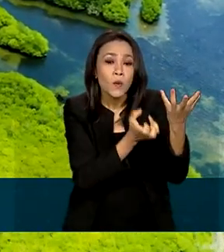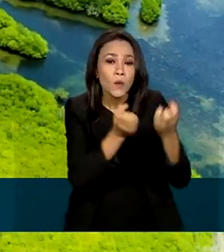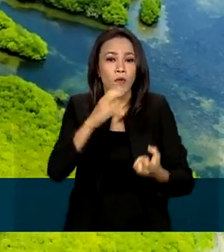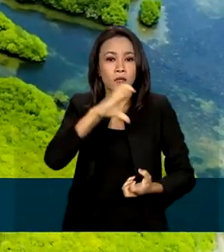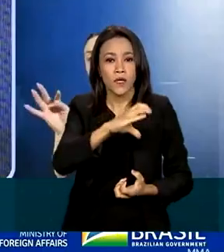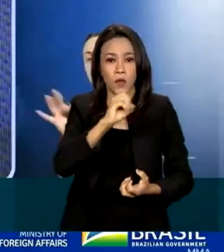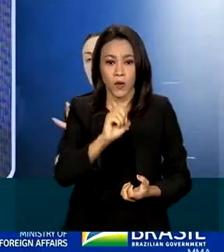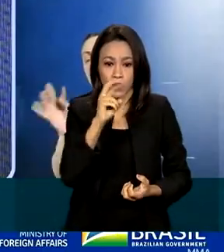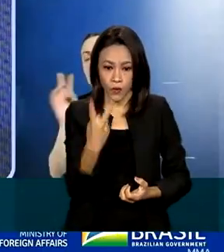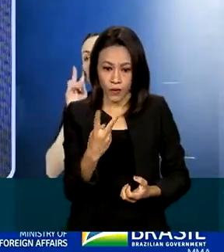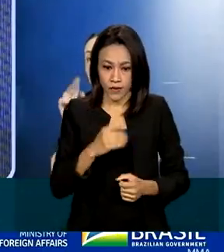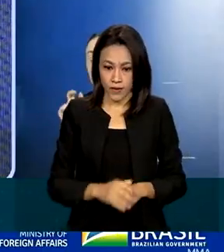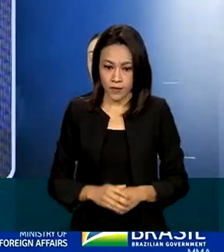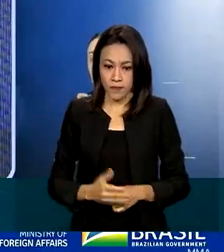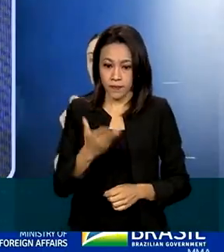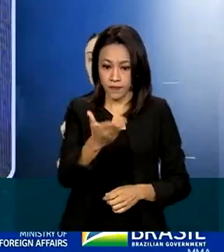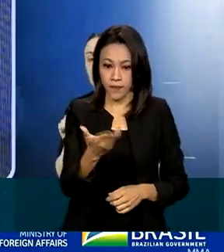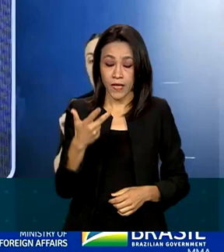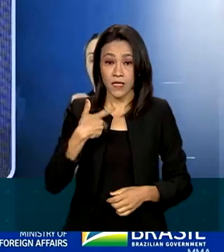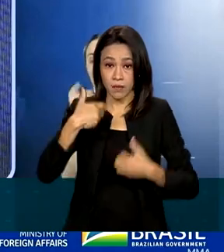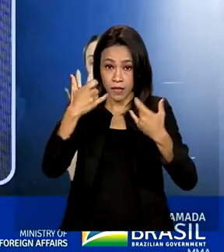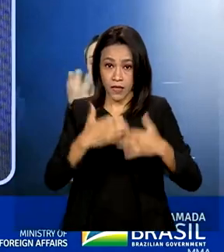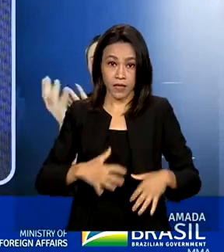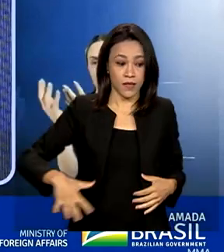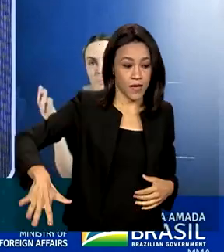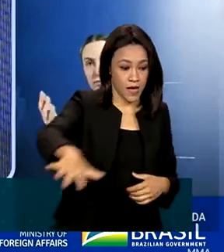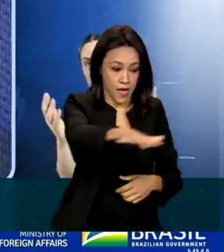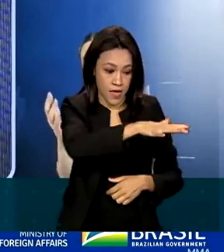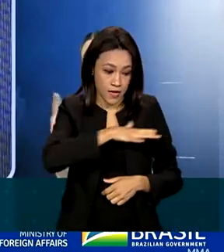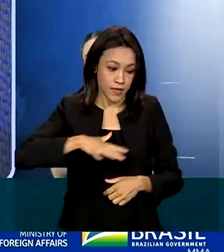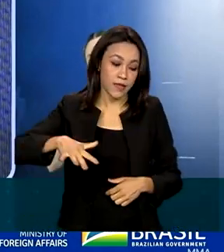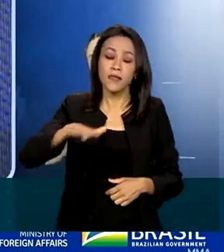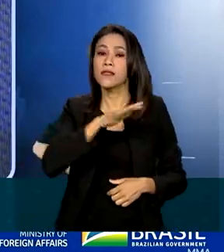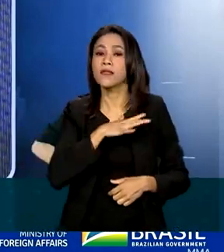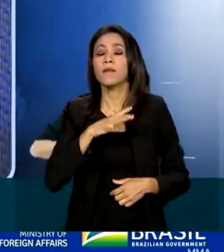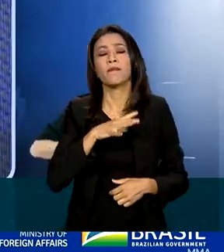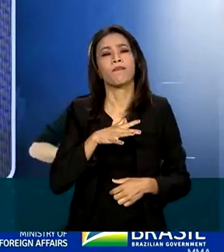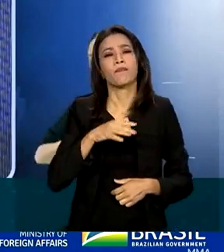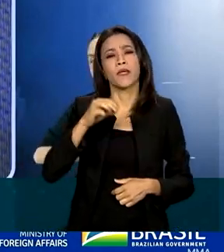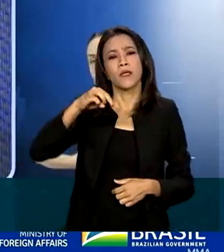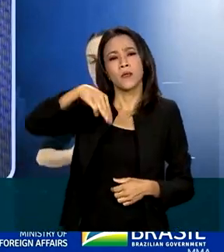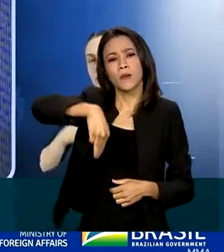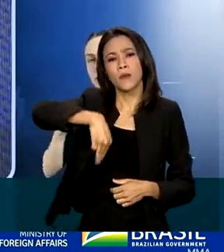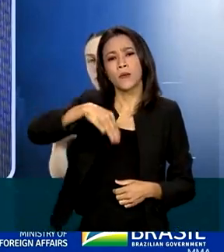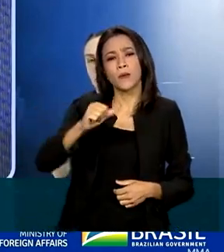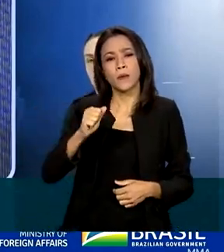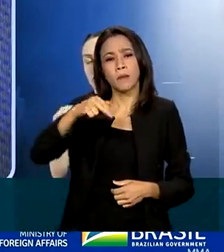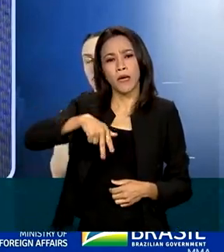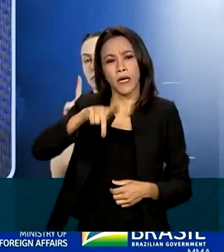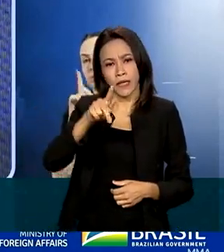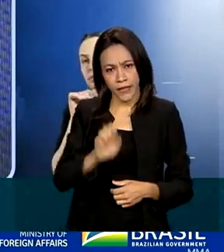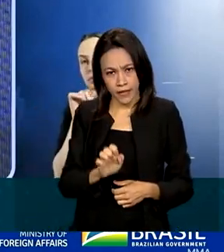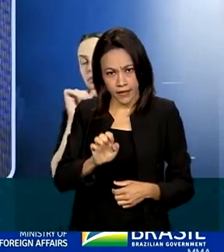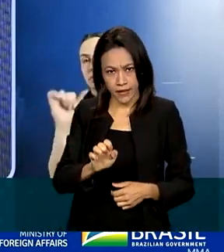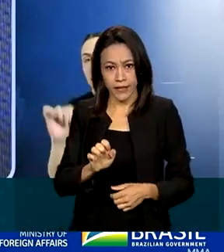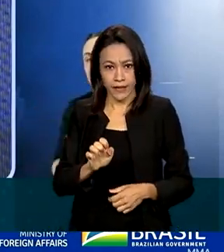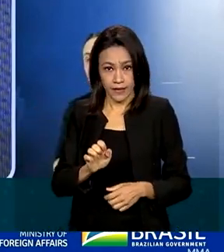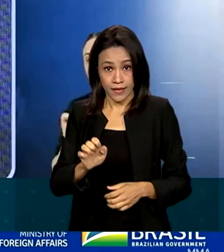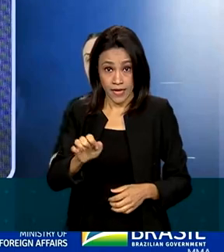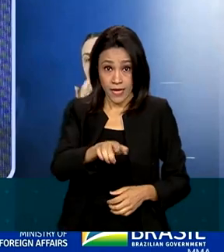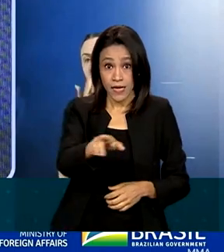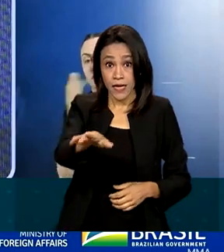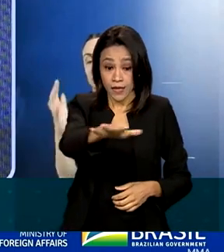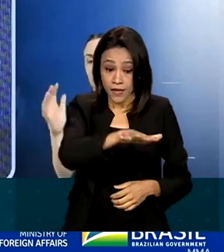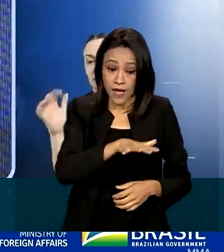ambiente. A vegetação de mangue, que está ali na transição da água para a área marinha, ela